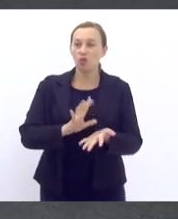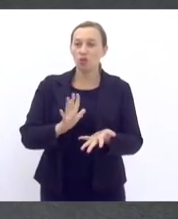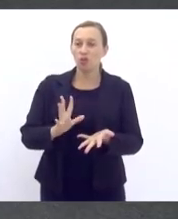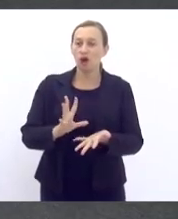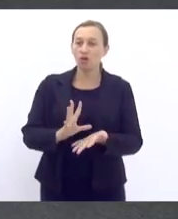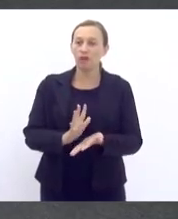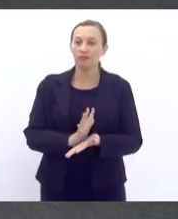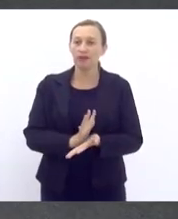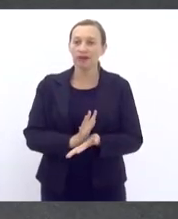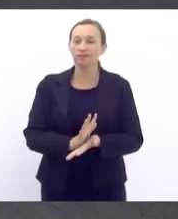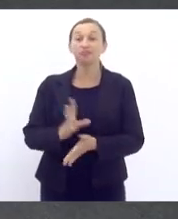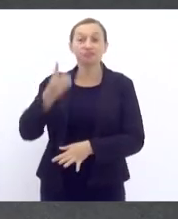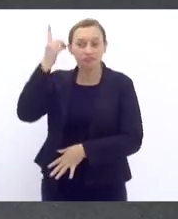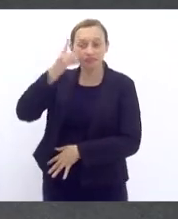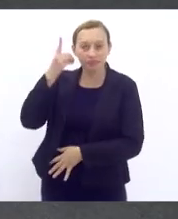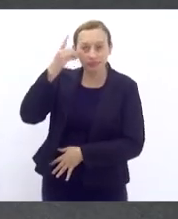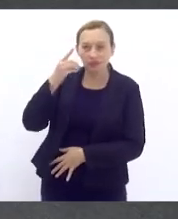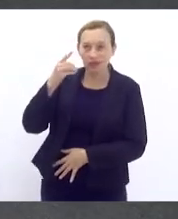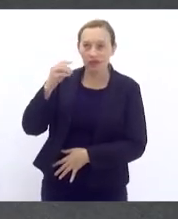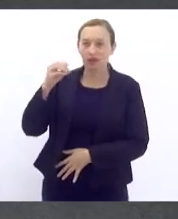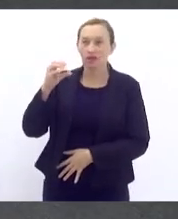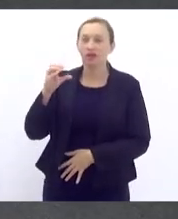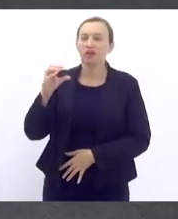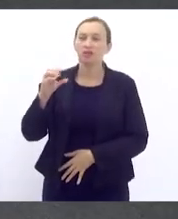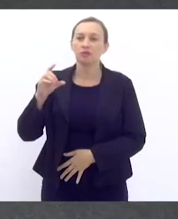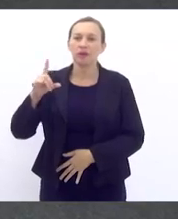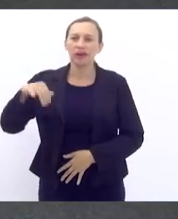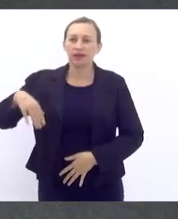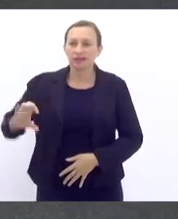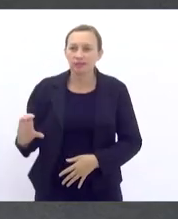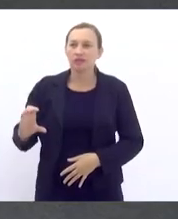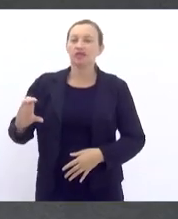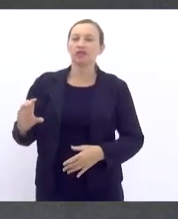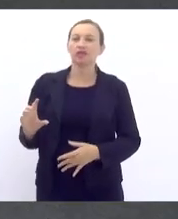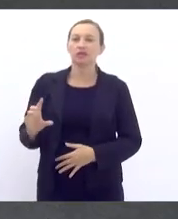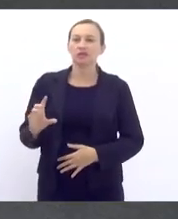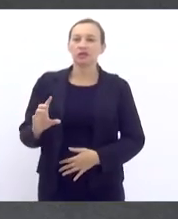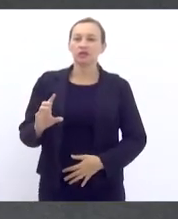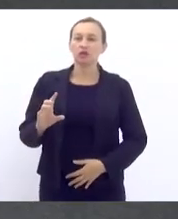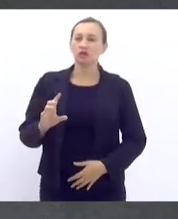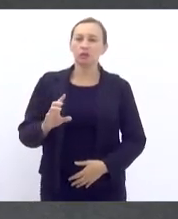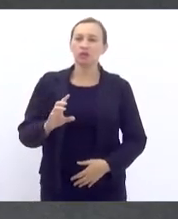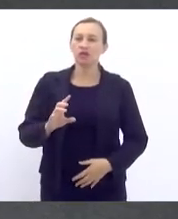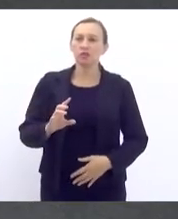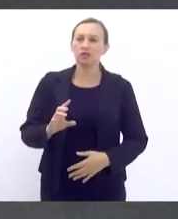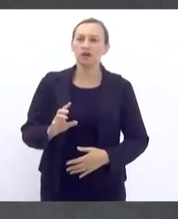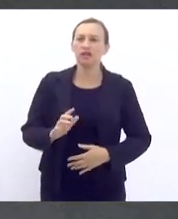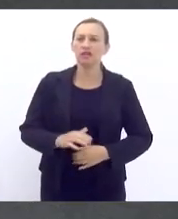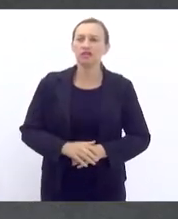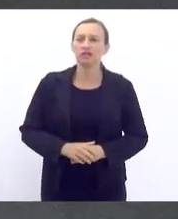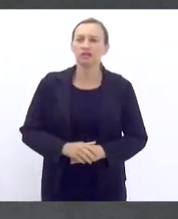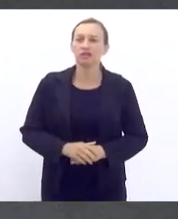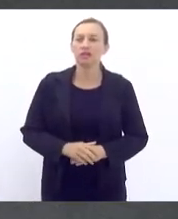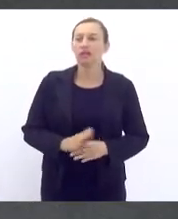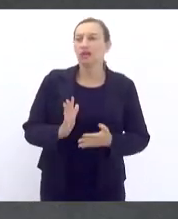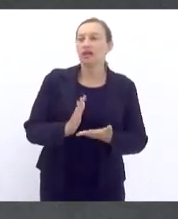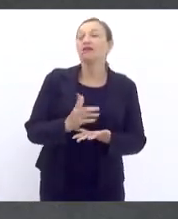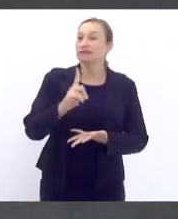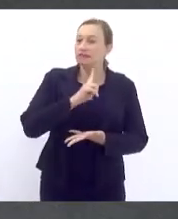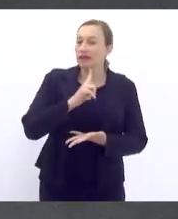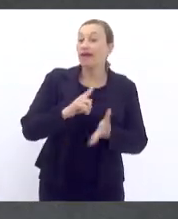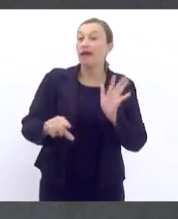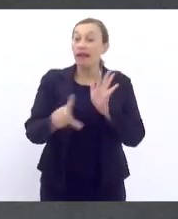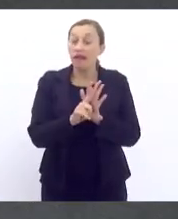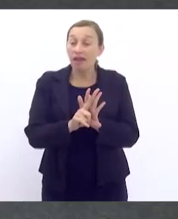lei, deputado Carlos Mink. Muitas vezes a gente tem a lei... Cadê Carlos Mink? Muitas vezes a gente tem a lei